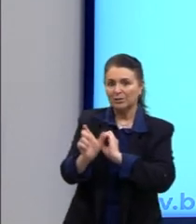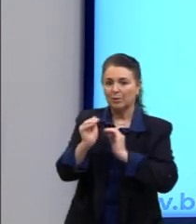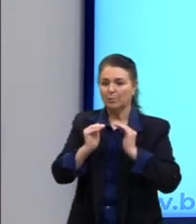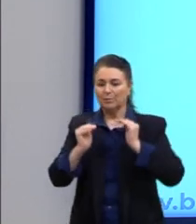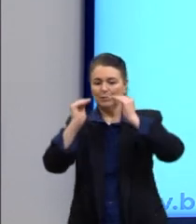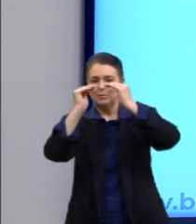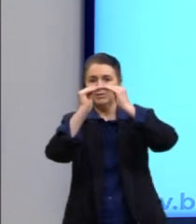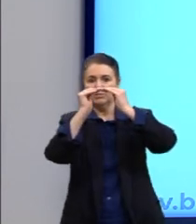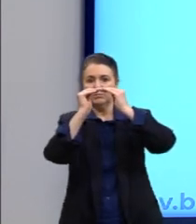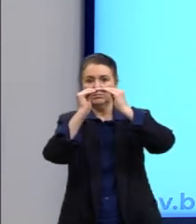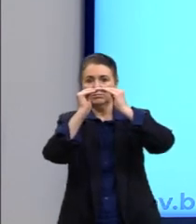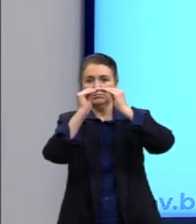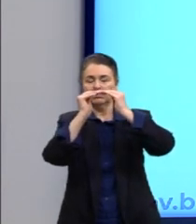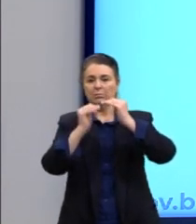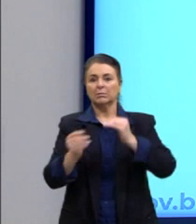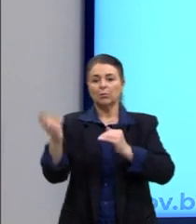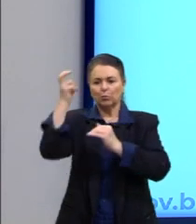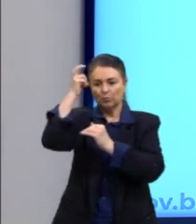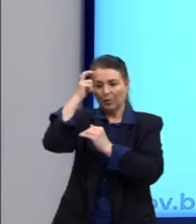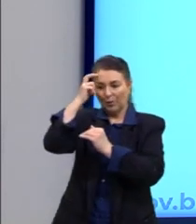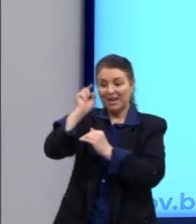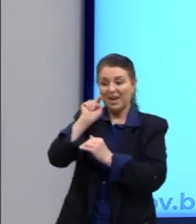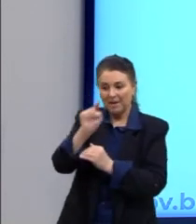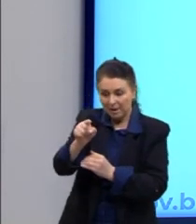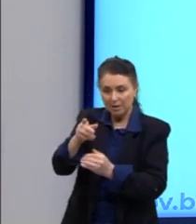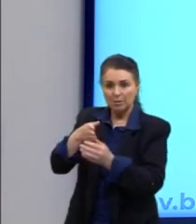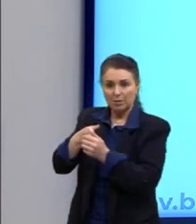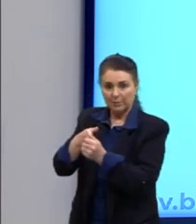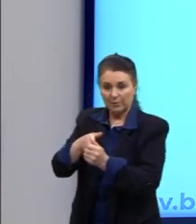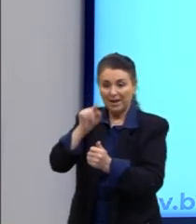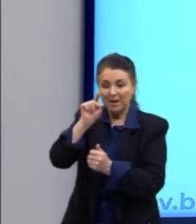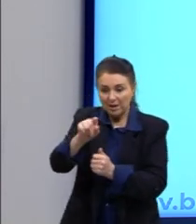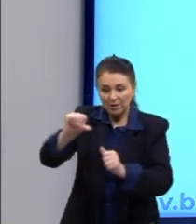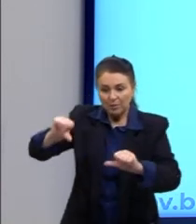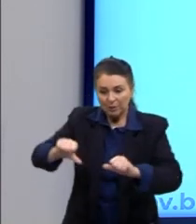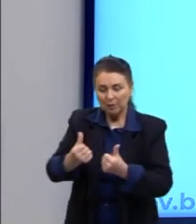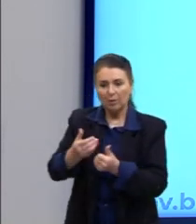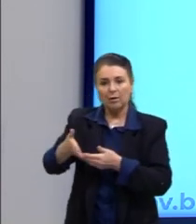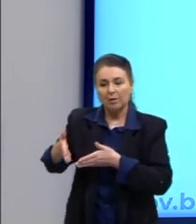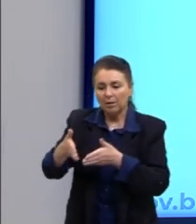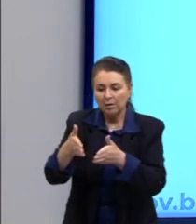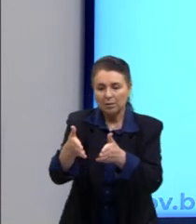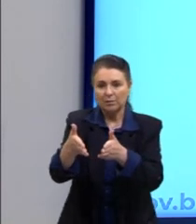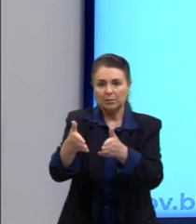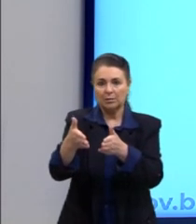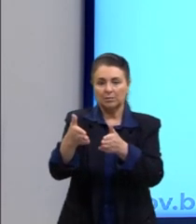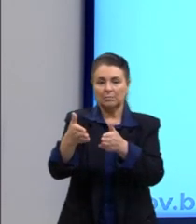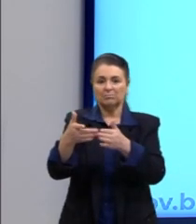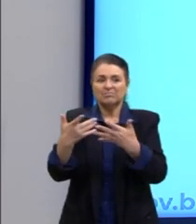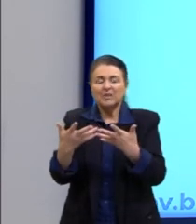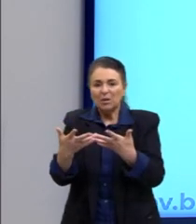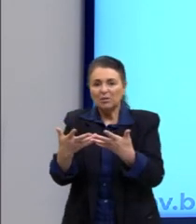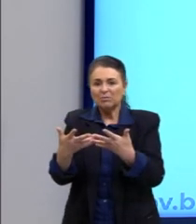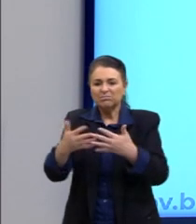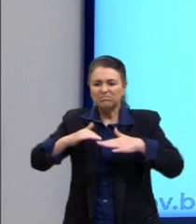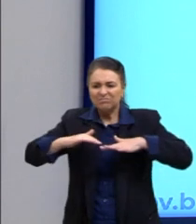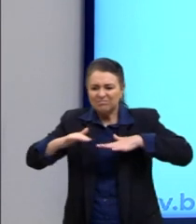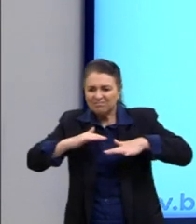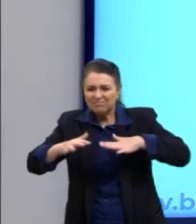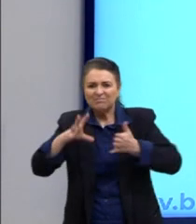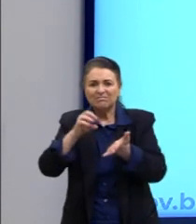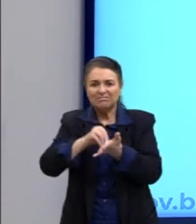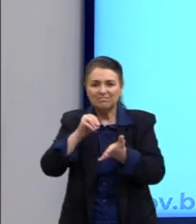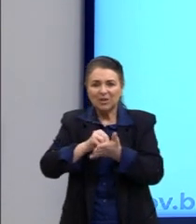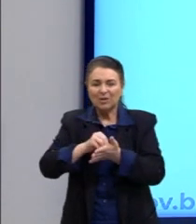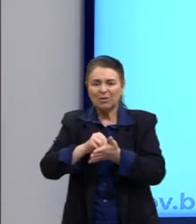a indústria cultural, não, esse é o caminho, esse é o melhor caminho. Acaba por desmobilizar ou impedir qualquer